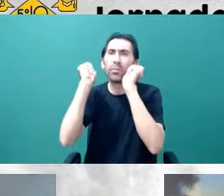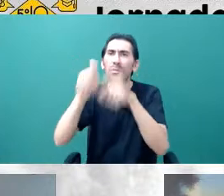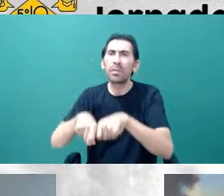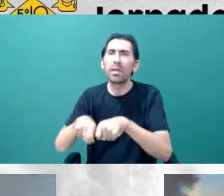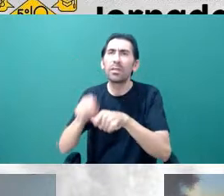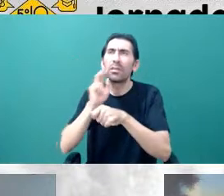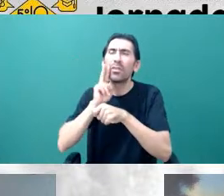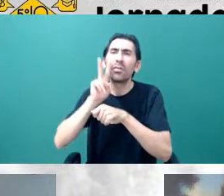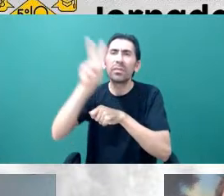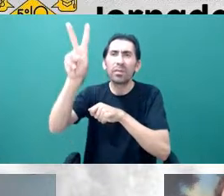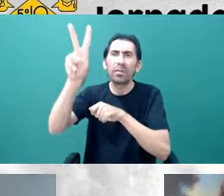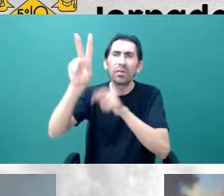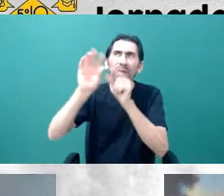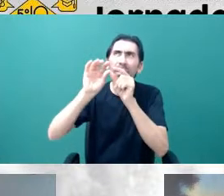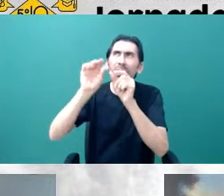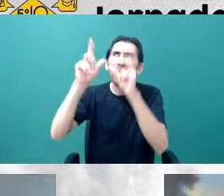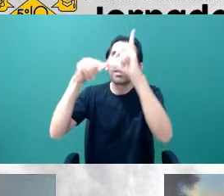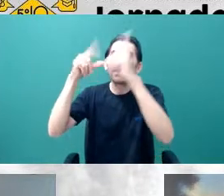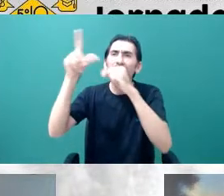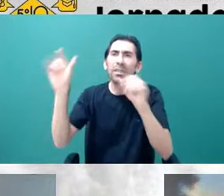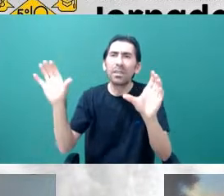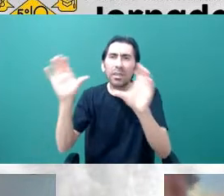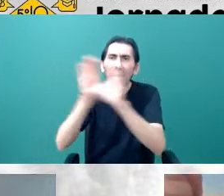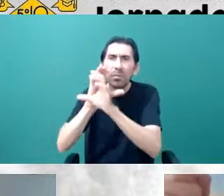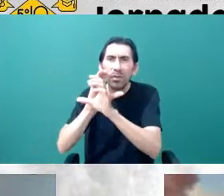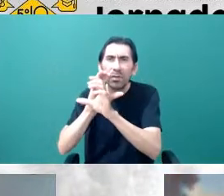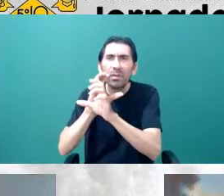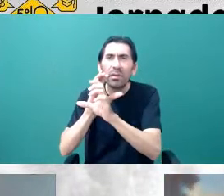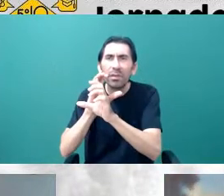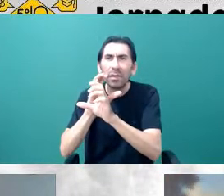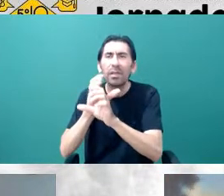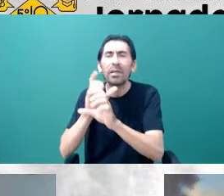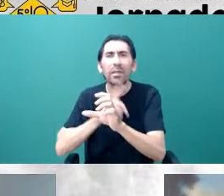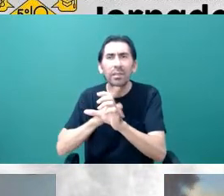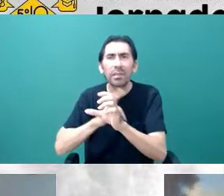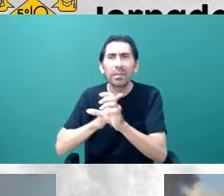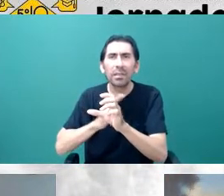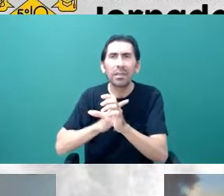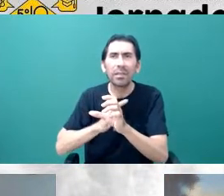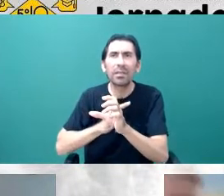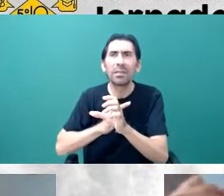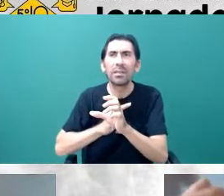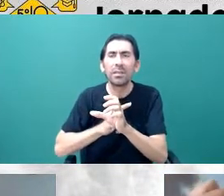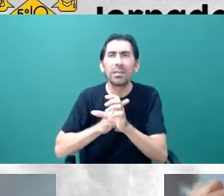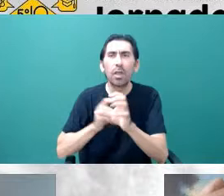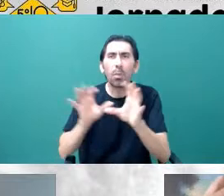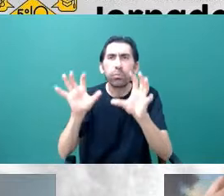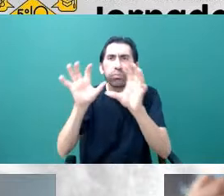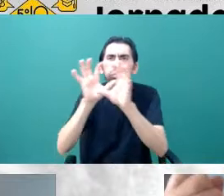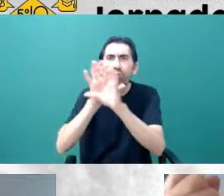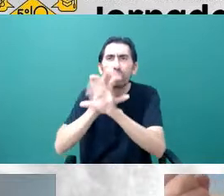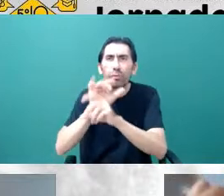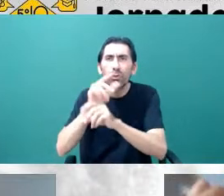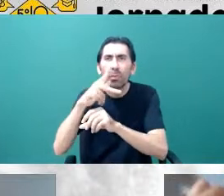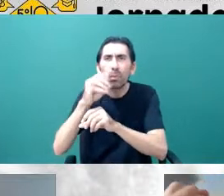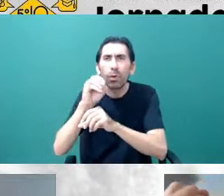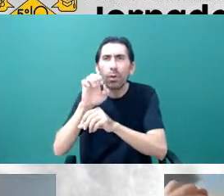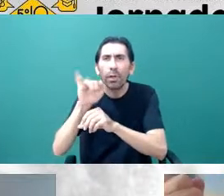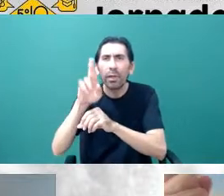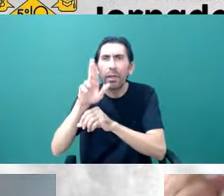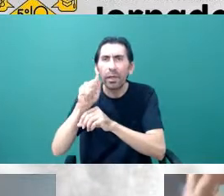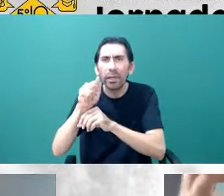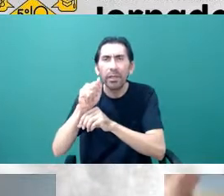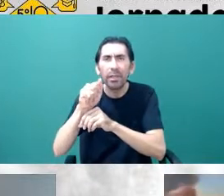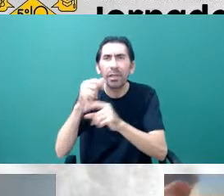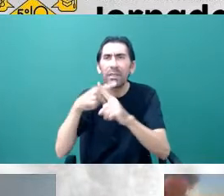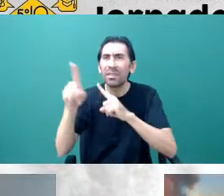aquelas regiões que estão muito absorvidas, por exemplo, por gás e poeira. Então, você não consegue observar, sem ser no